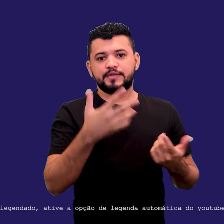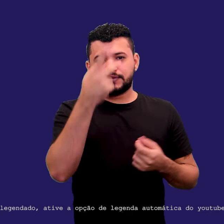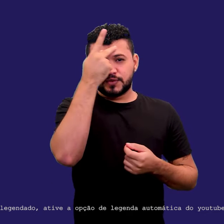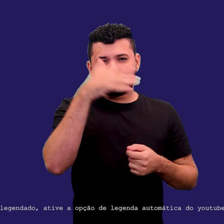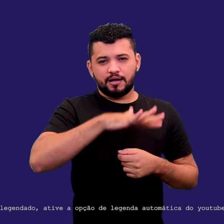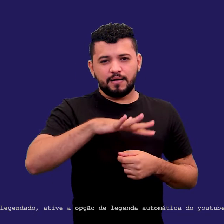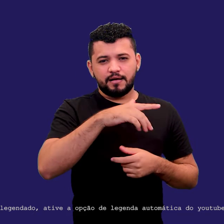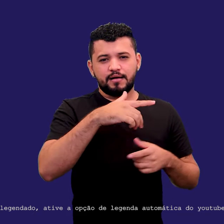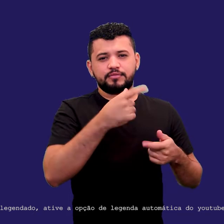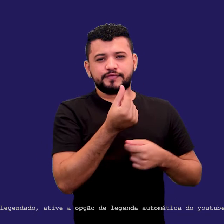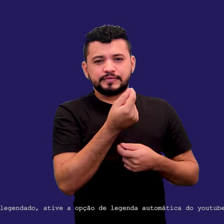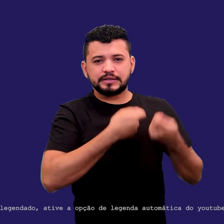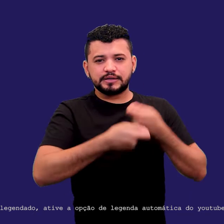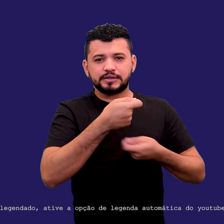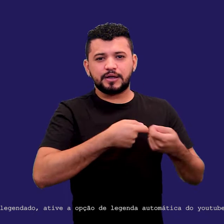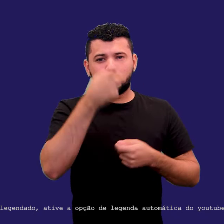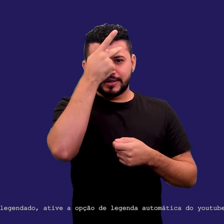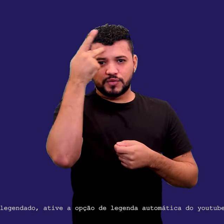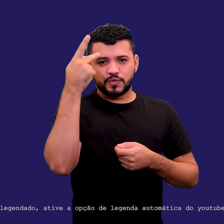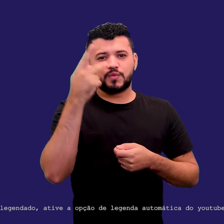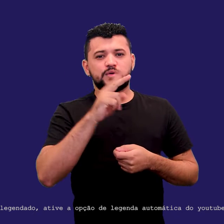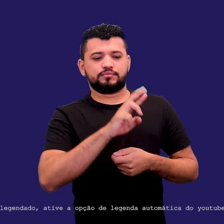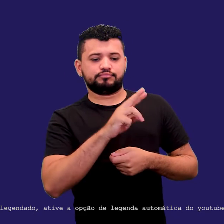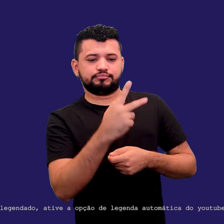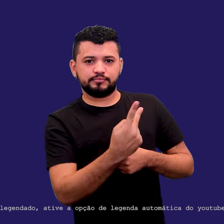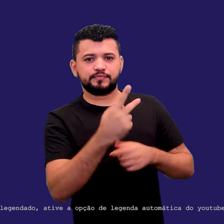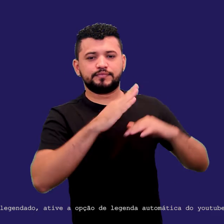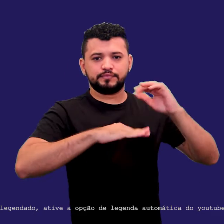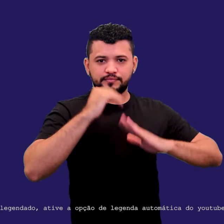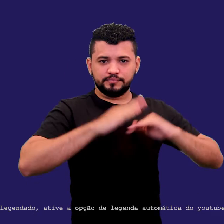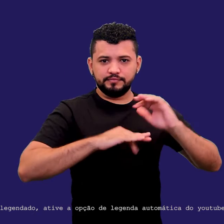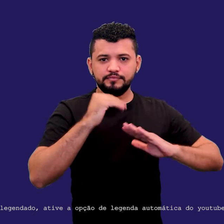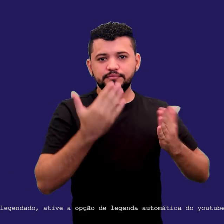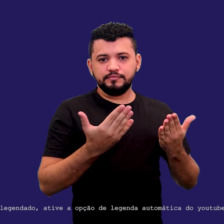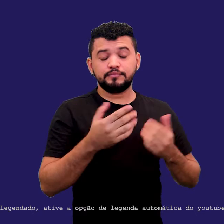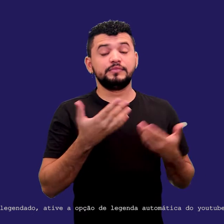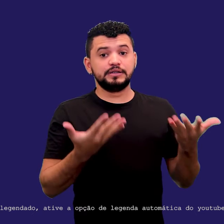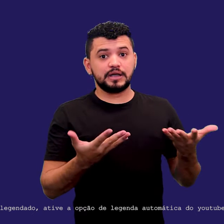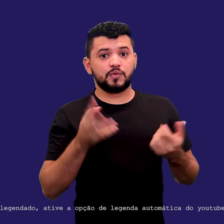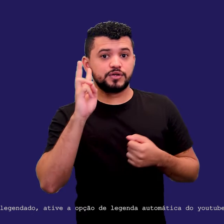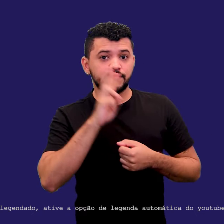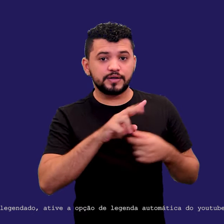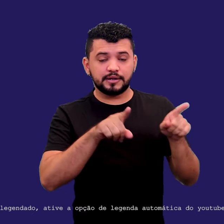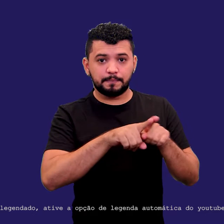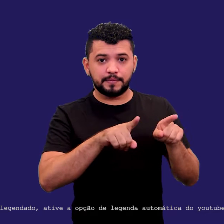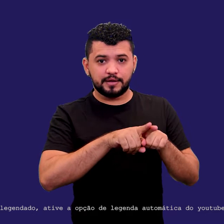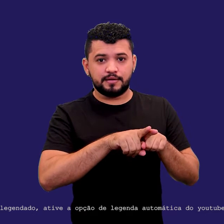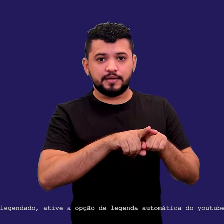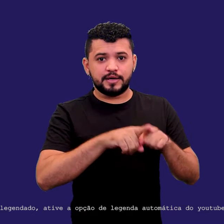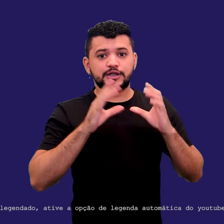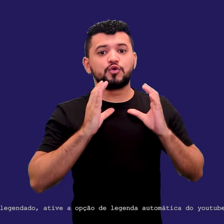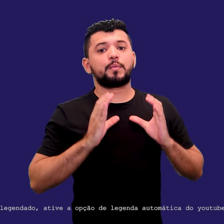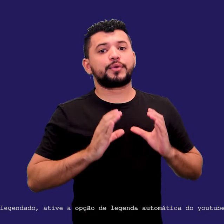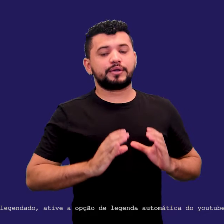os gestores de pessoas. O mercado hoje entende que esse comportamento